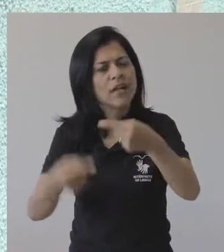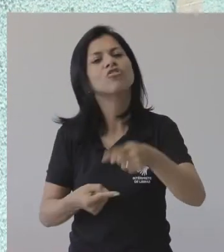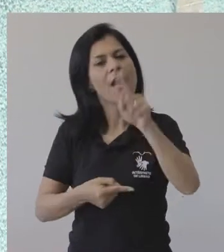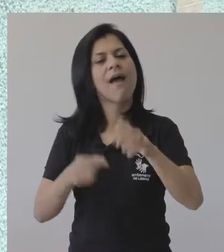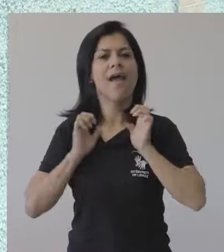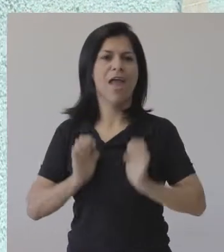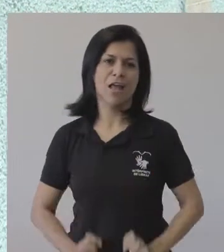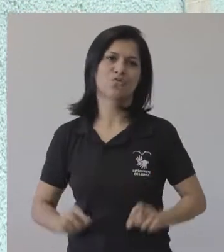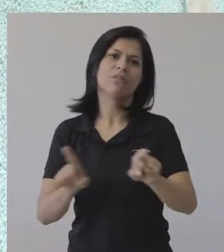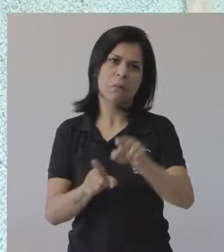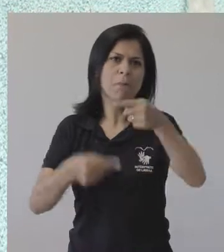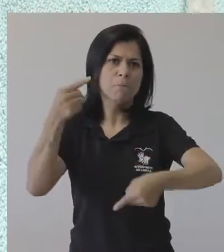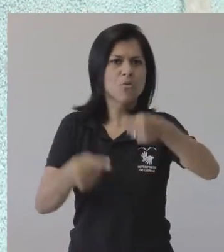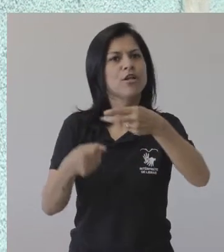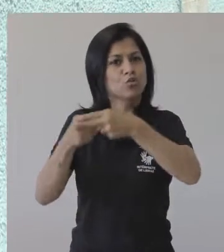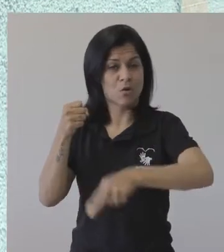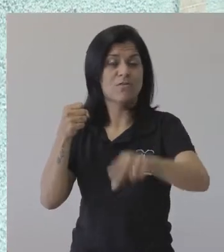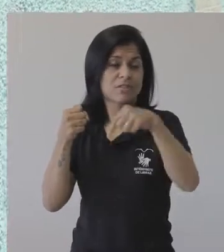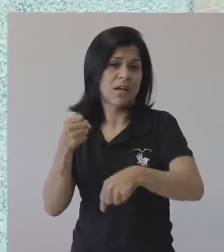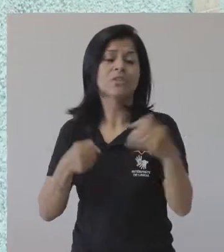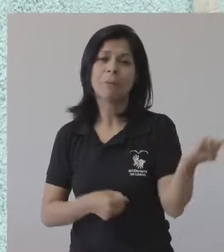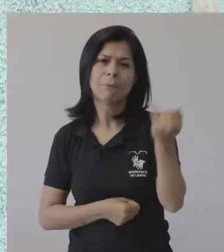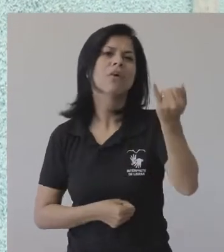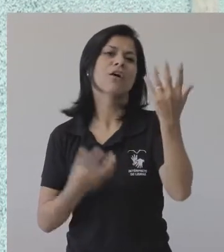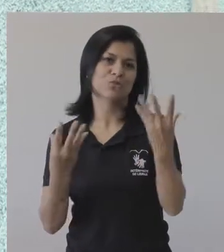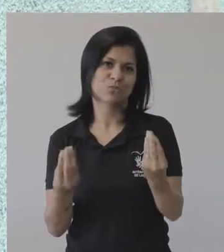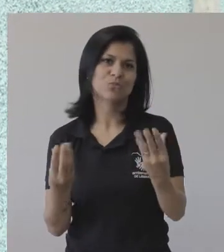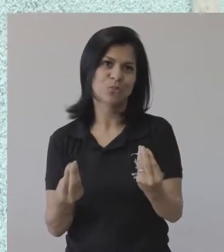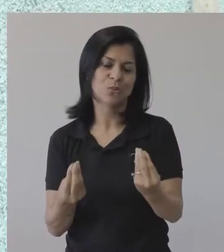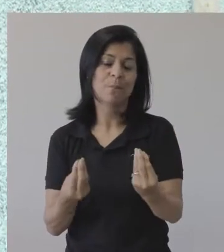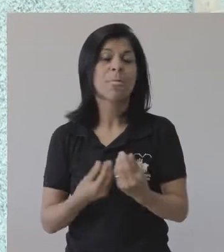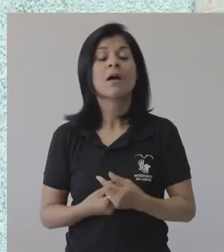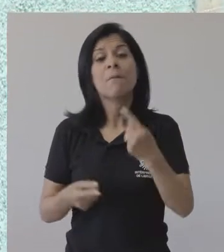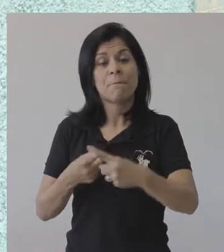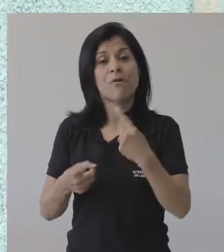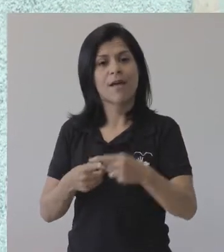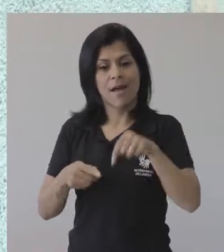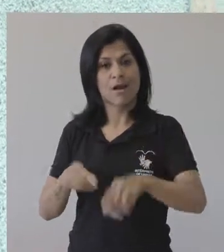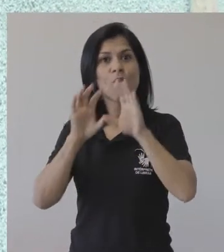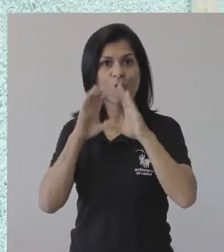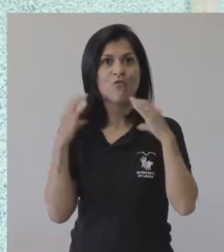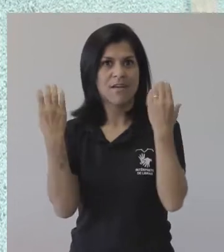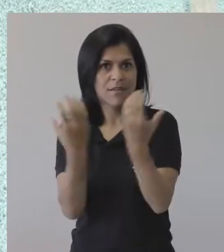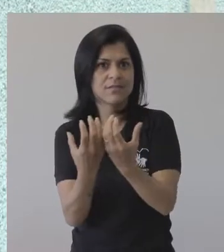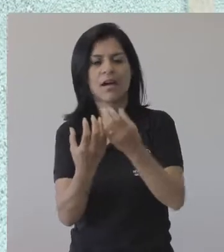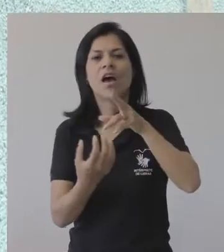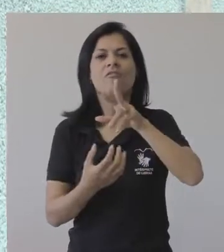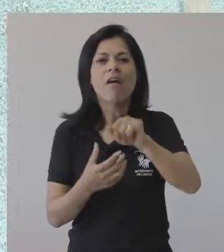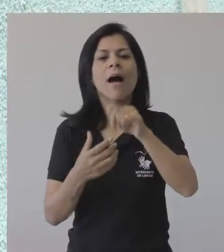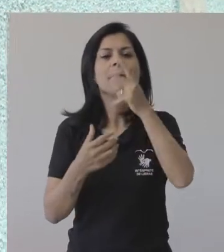princípio ético e político para a universidade. Isso é muito importante destacar, que essa conferência,